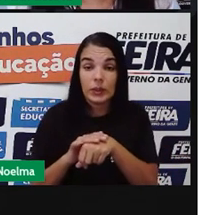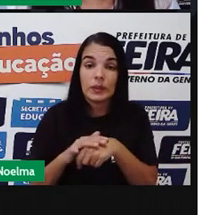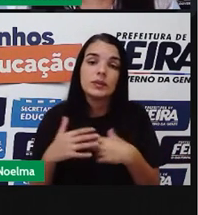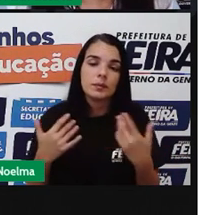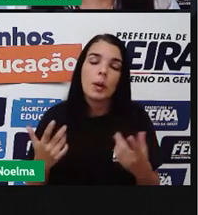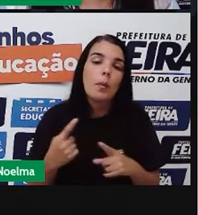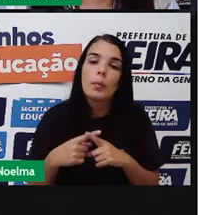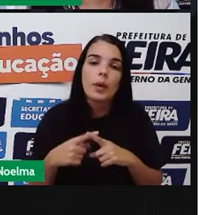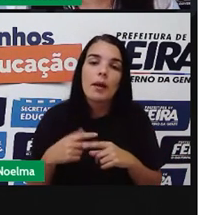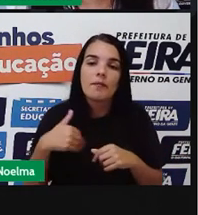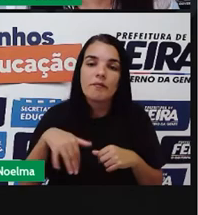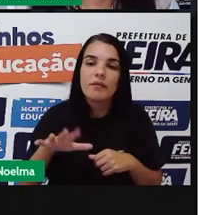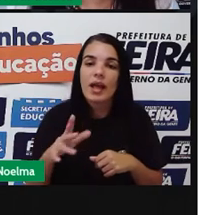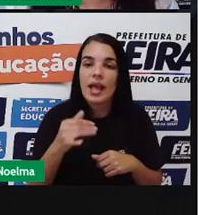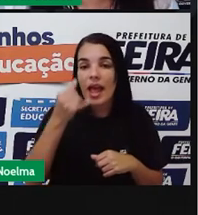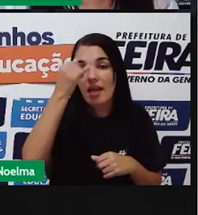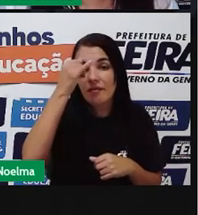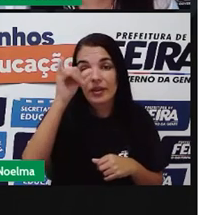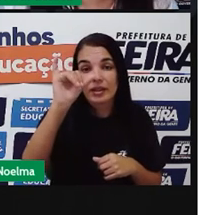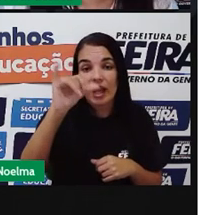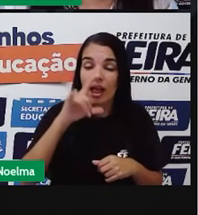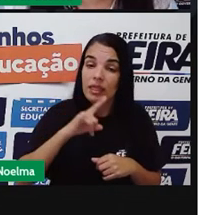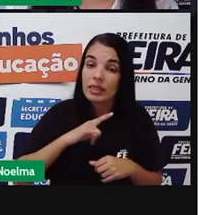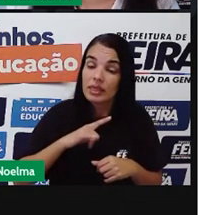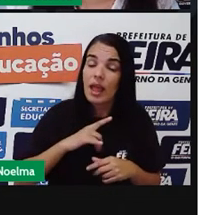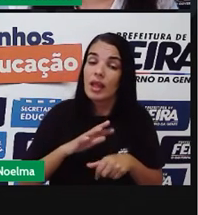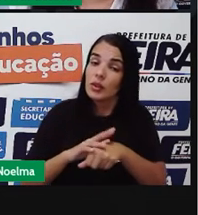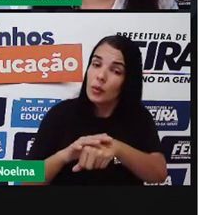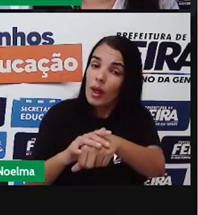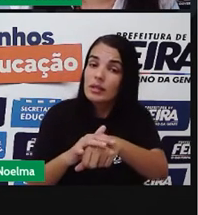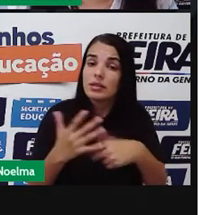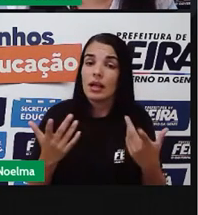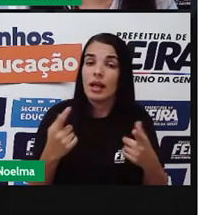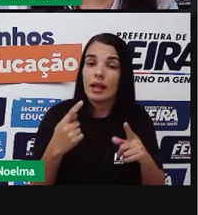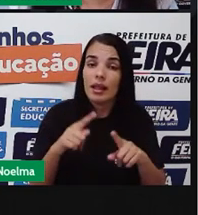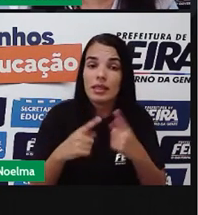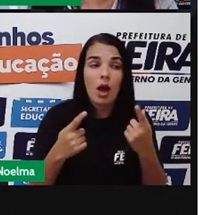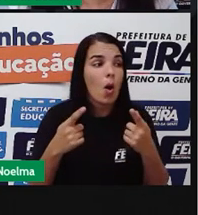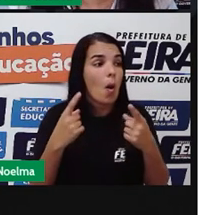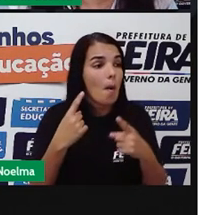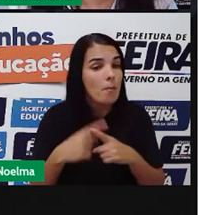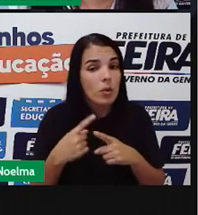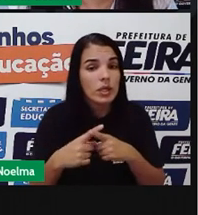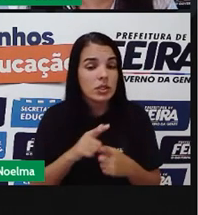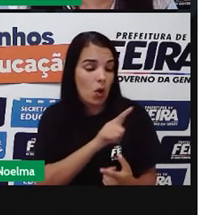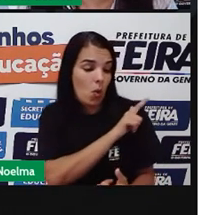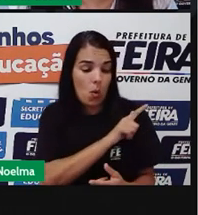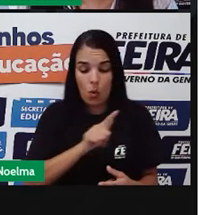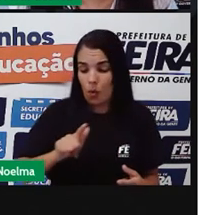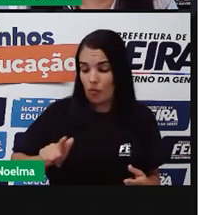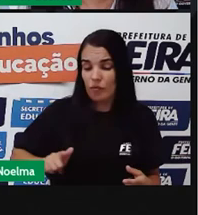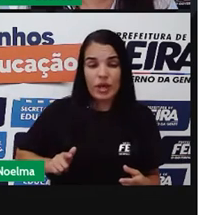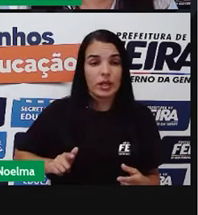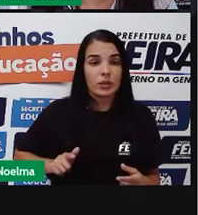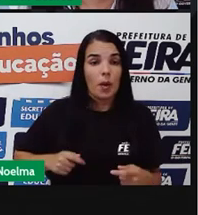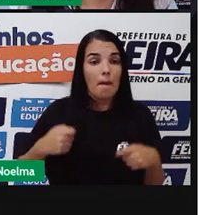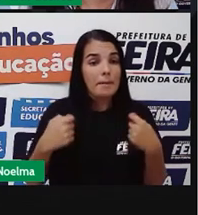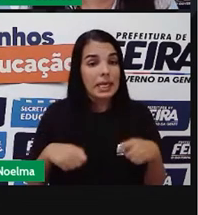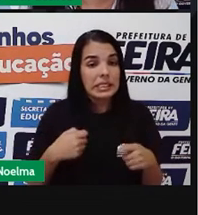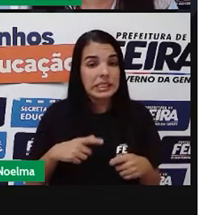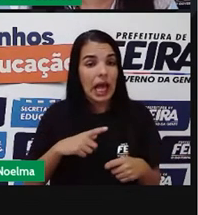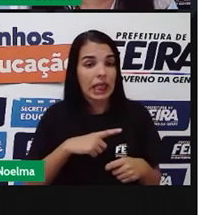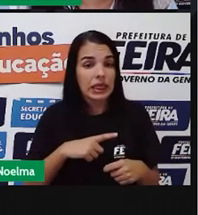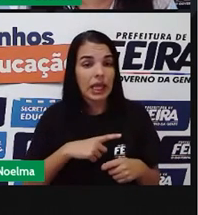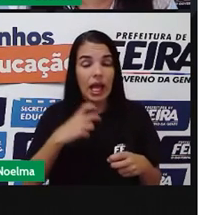um problema de saúde, no caso dos próprios governantes, são eles que vão desenvolver isso, fazer com que esse saneamento